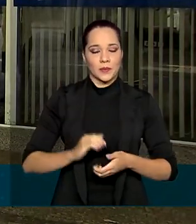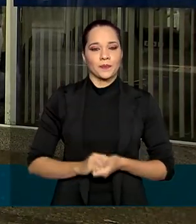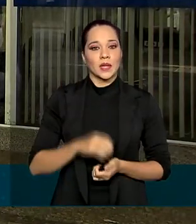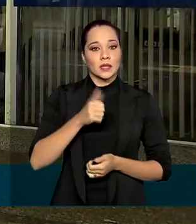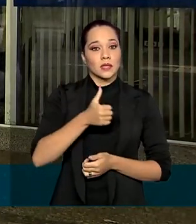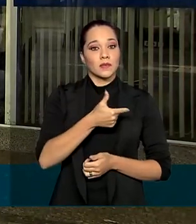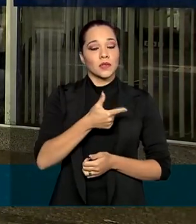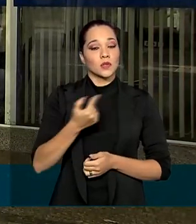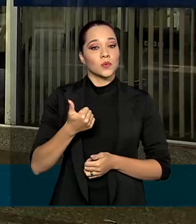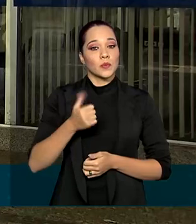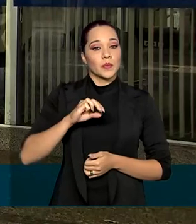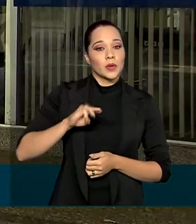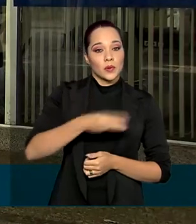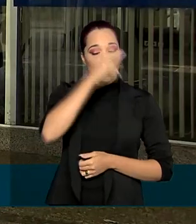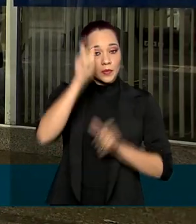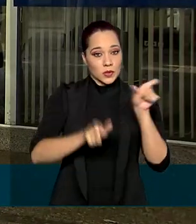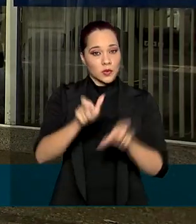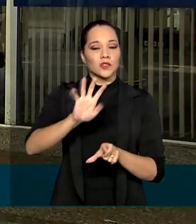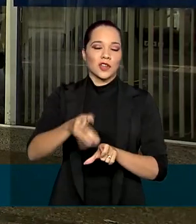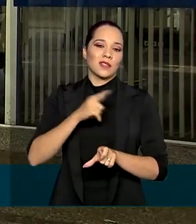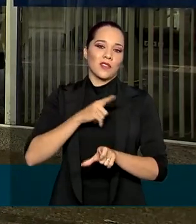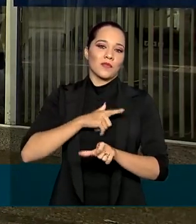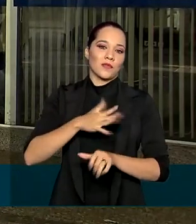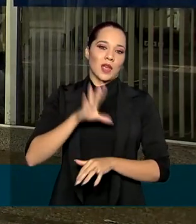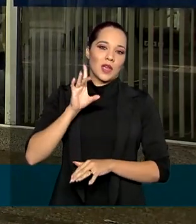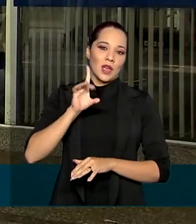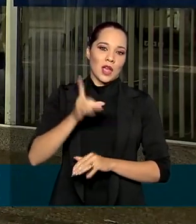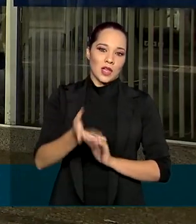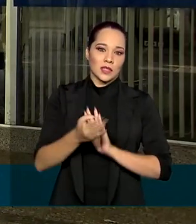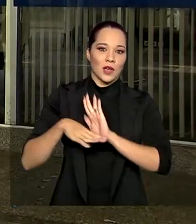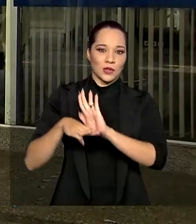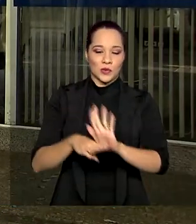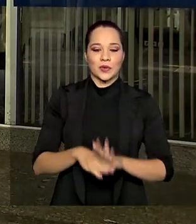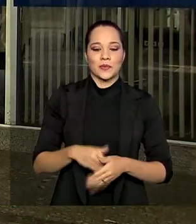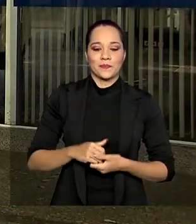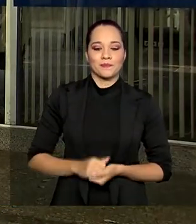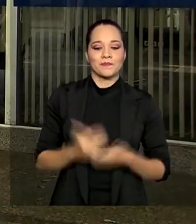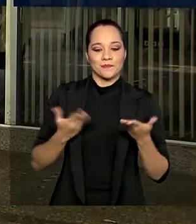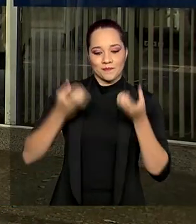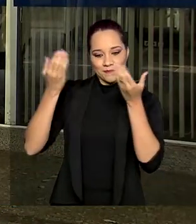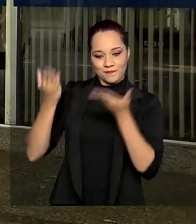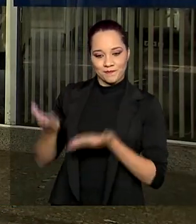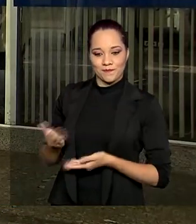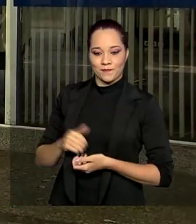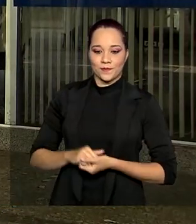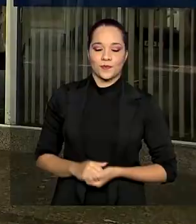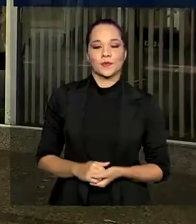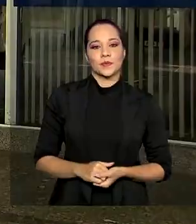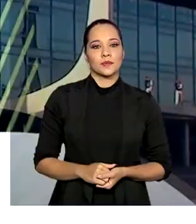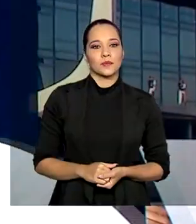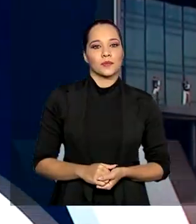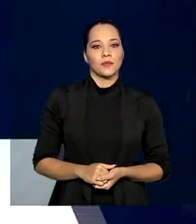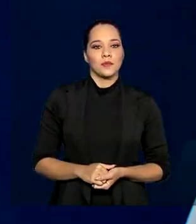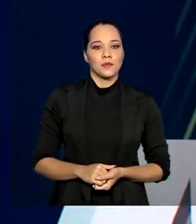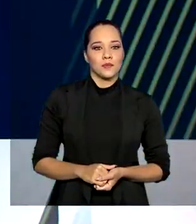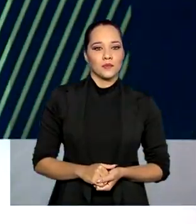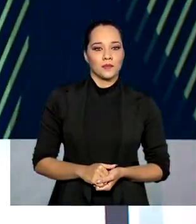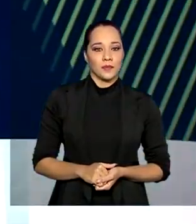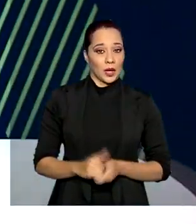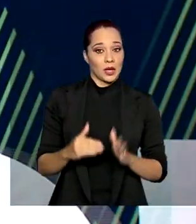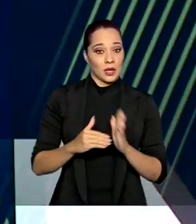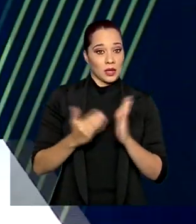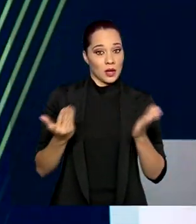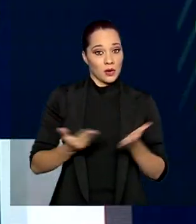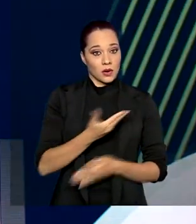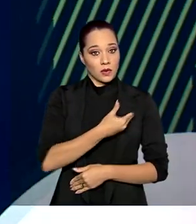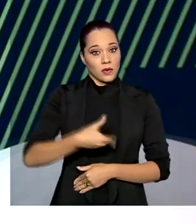121 milhões de brasileiros foram beneficiados. Do Rio de Janeiro, Maurício de Almeida, para o governo agora. E até